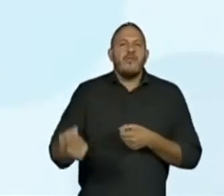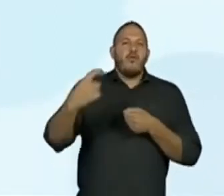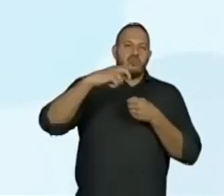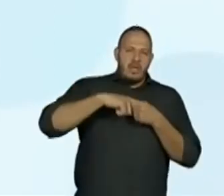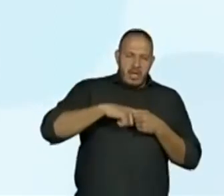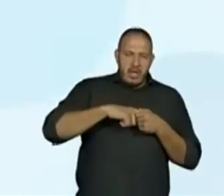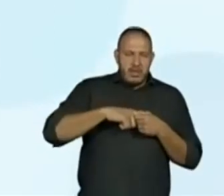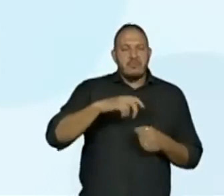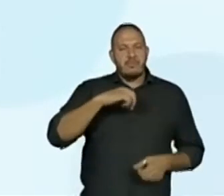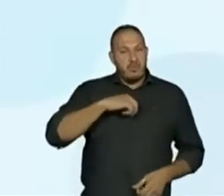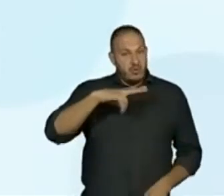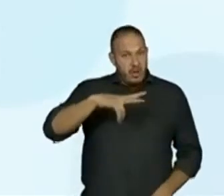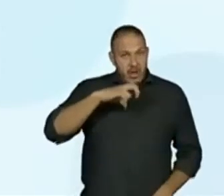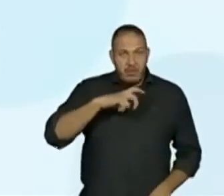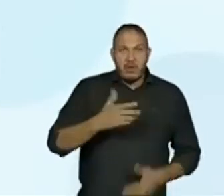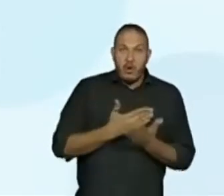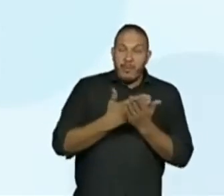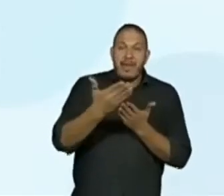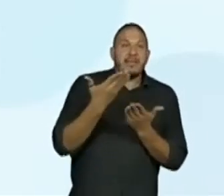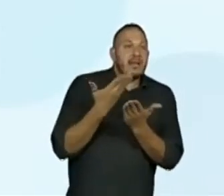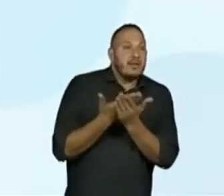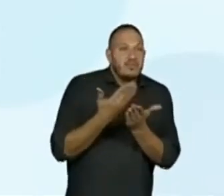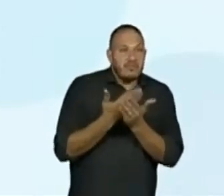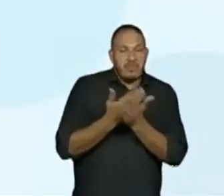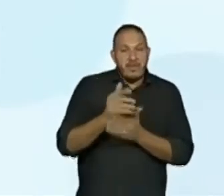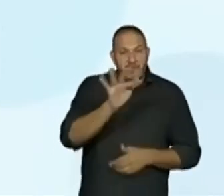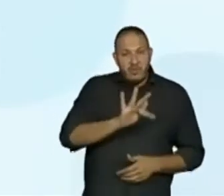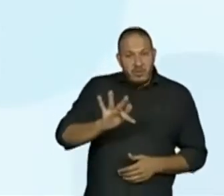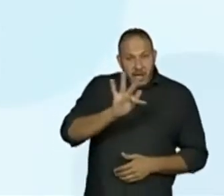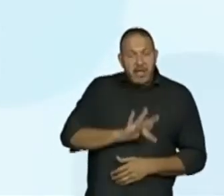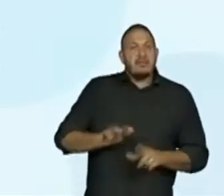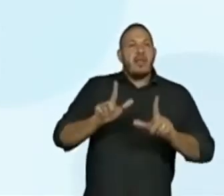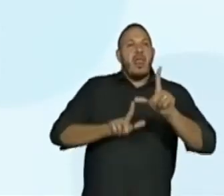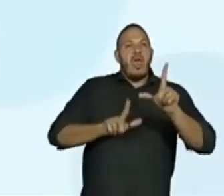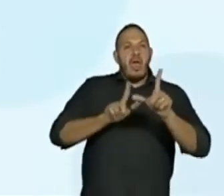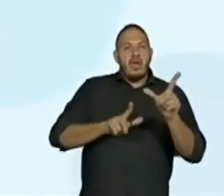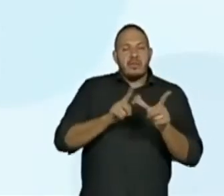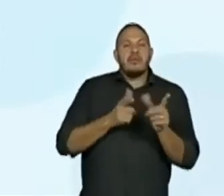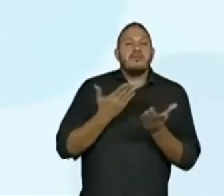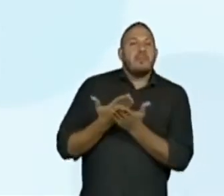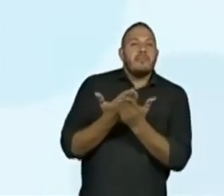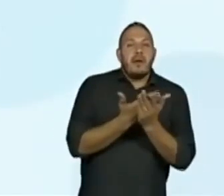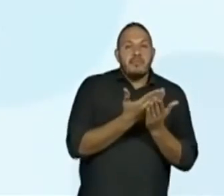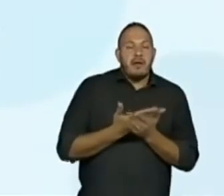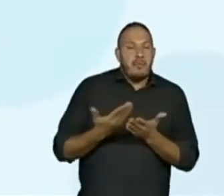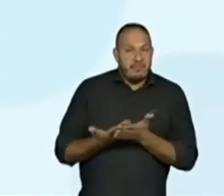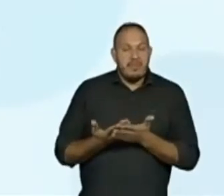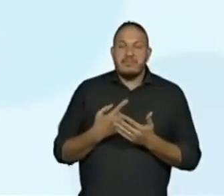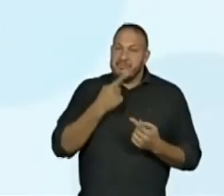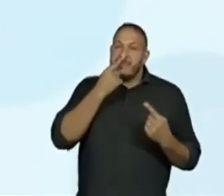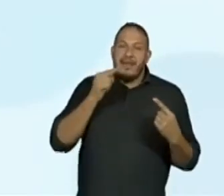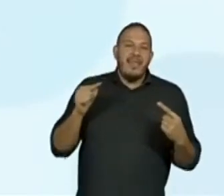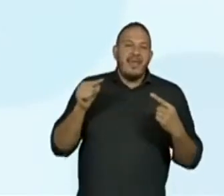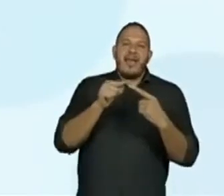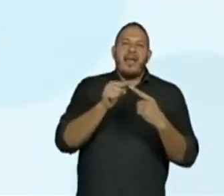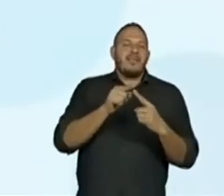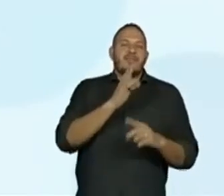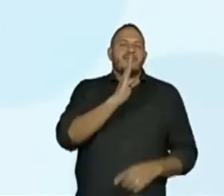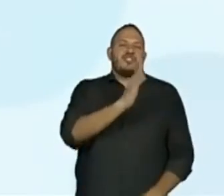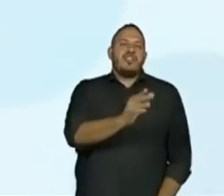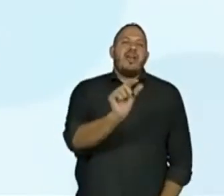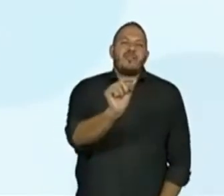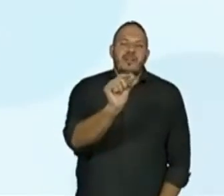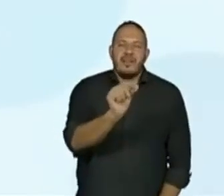ele começa a cursar a faculdade de letras, ou seja, relacionada diretamente